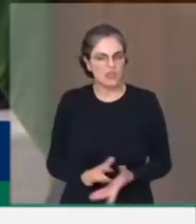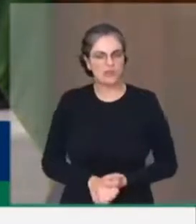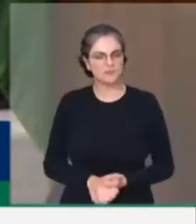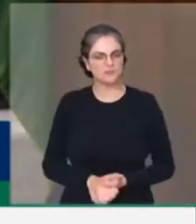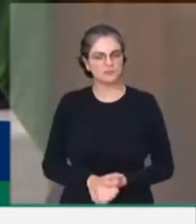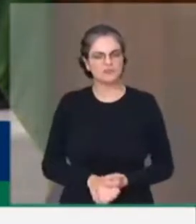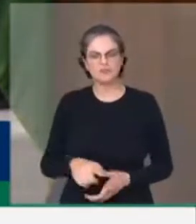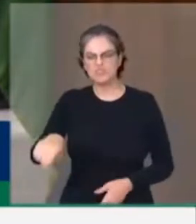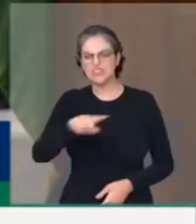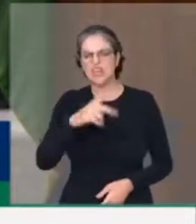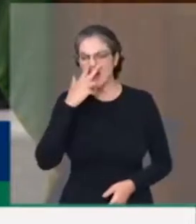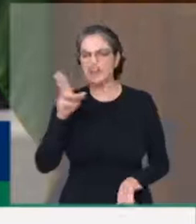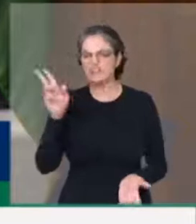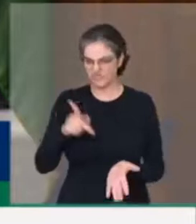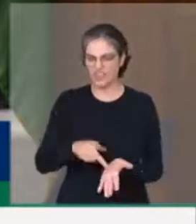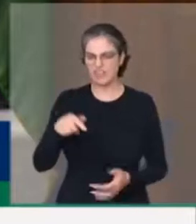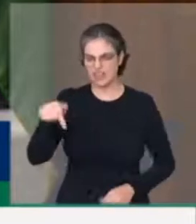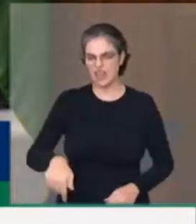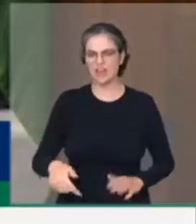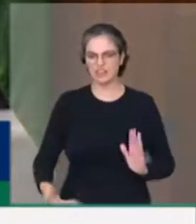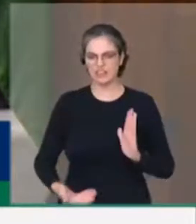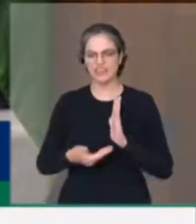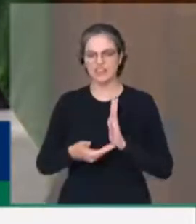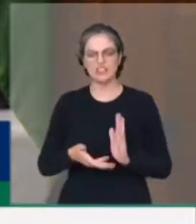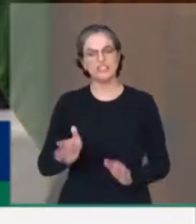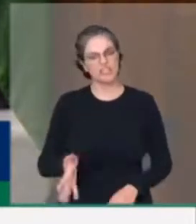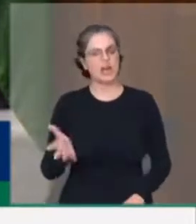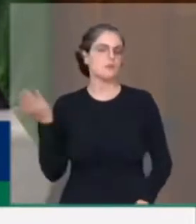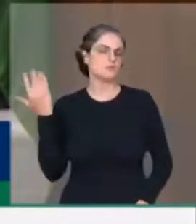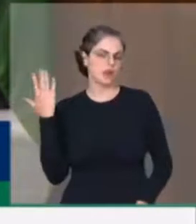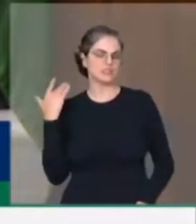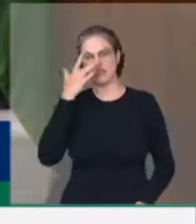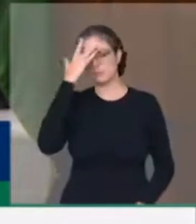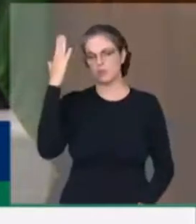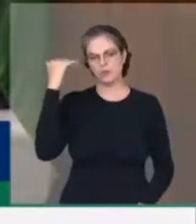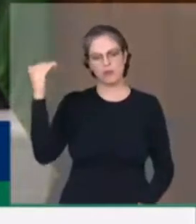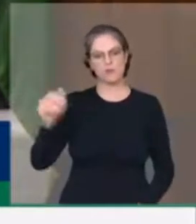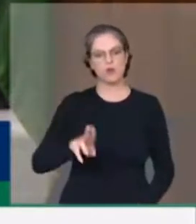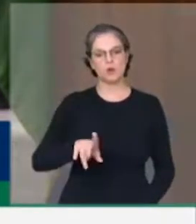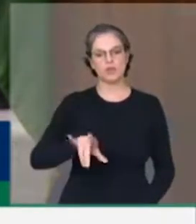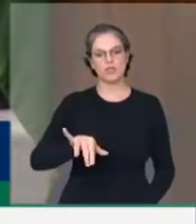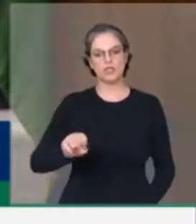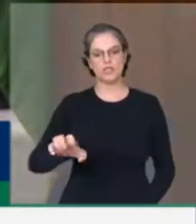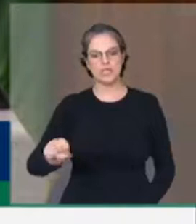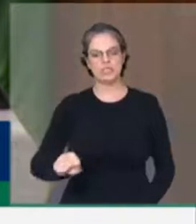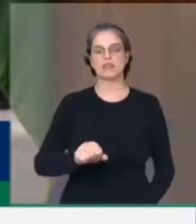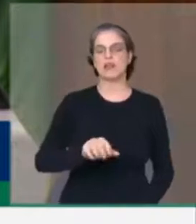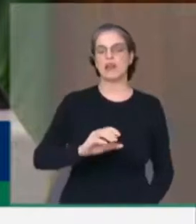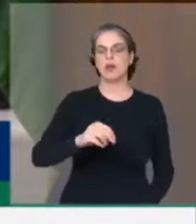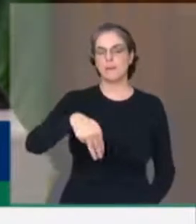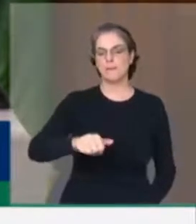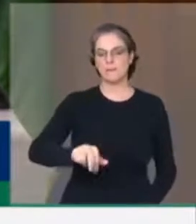de fato, este parlamento, que já teve aqui nomes como Ulisses Guimarães, Mário Covas e tantos